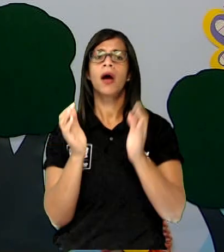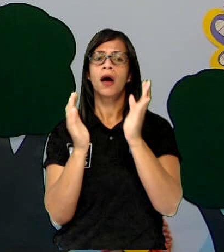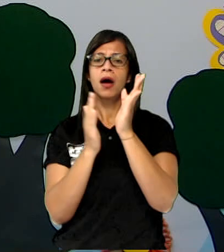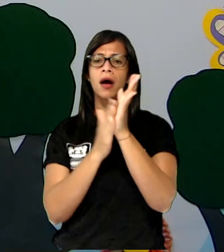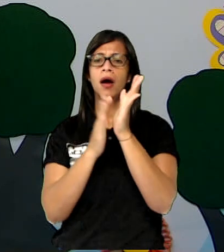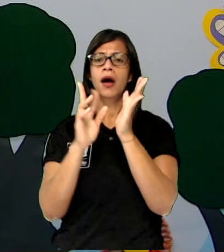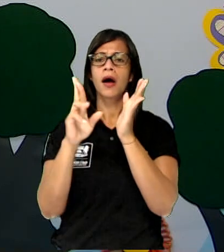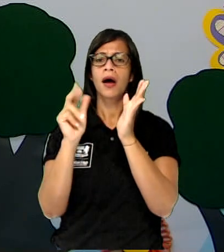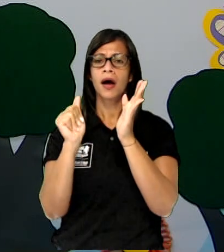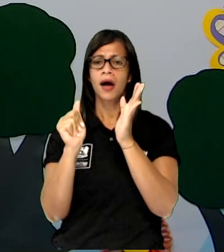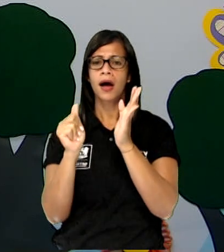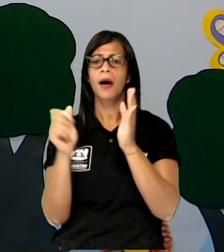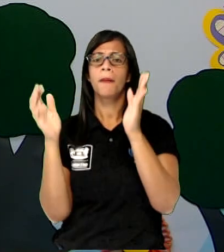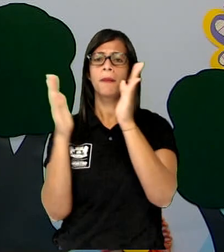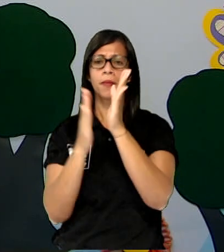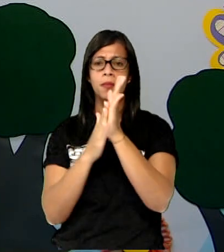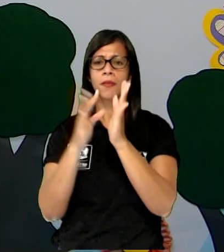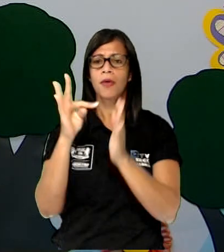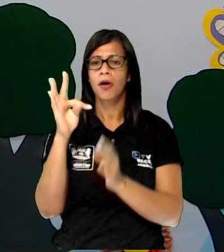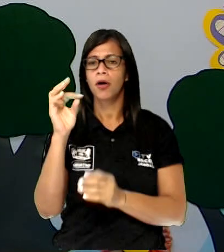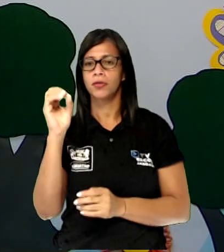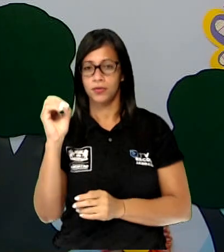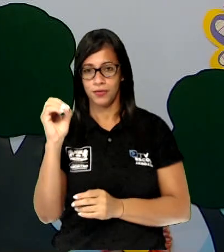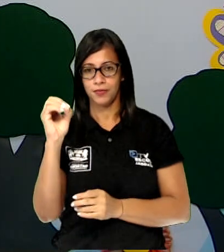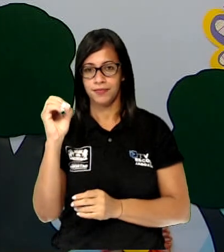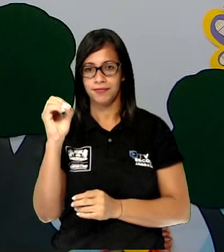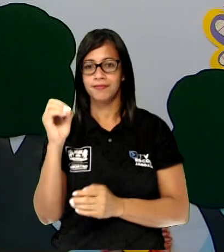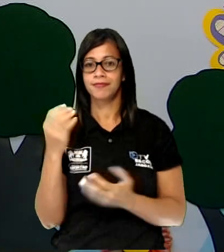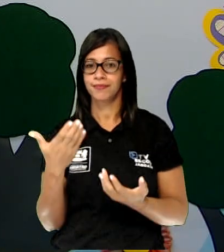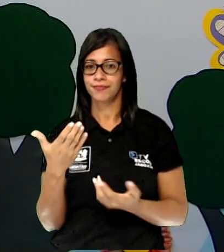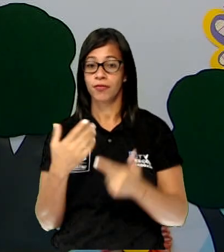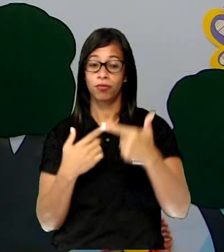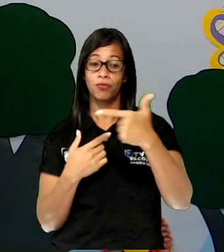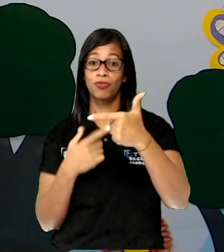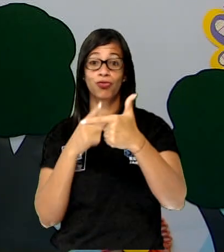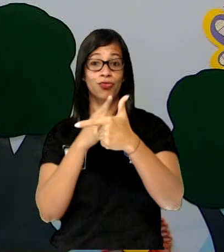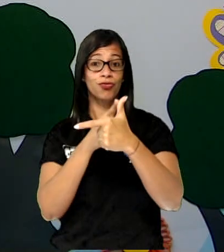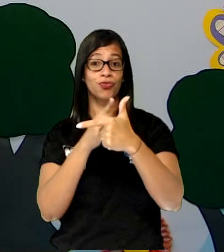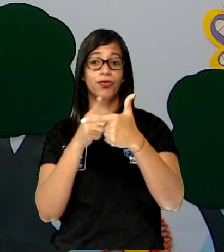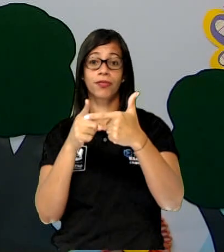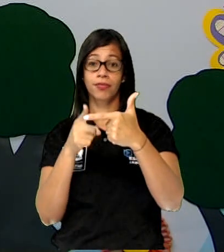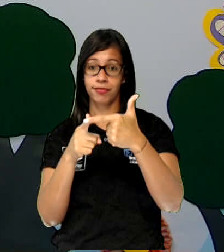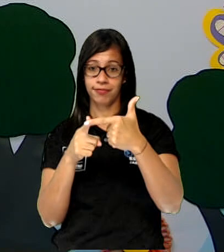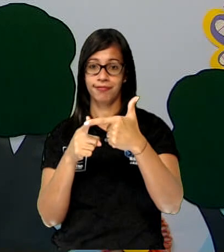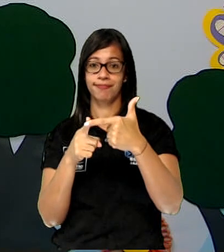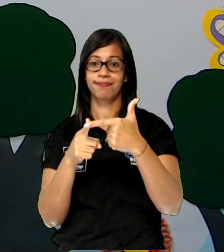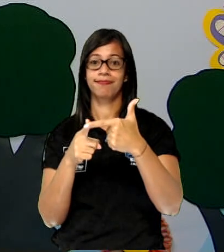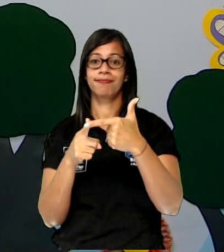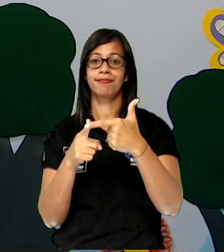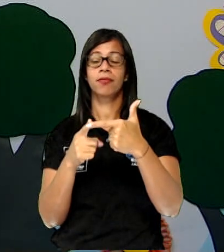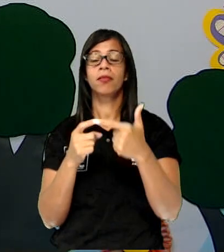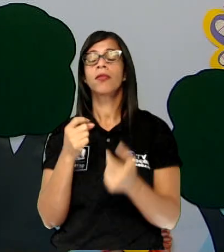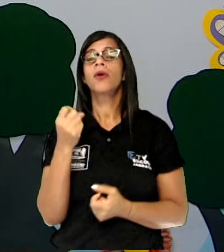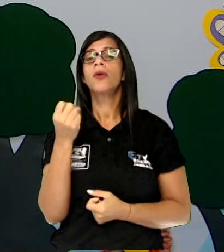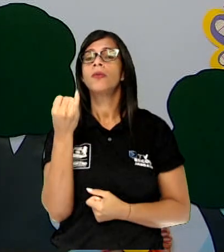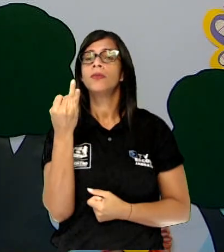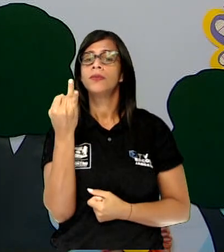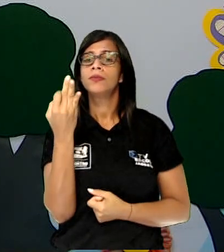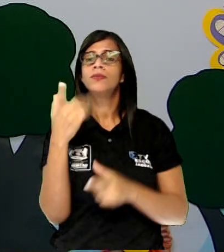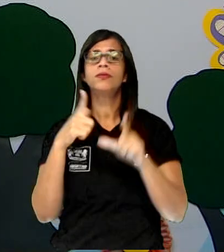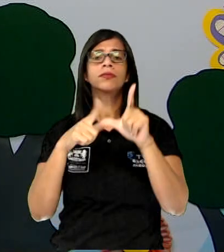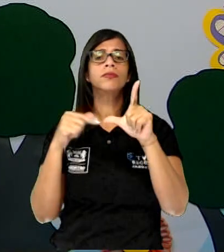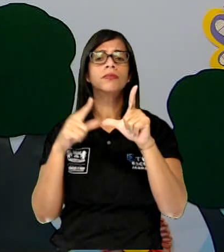tó. Duas partezinhas, não é? Ou seja, duas sílabas. Quantas letras? Uma, duas, três,